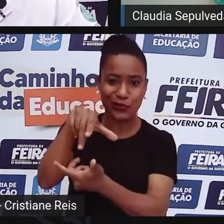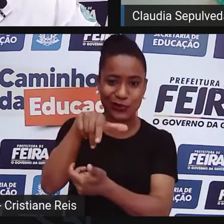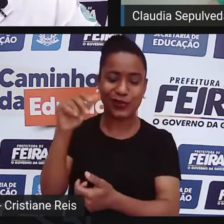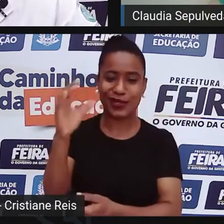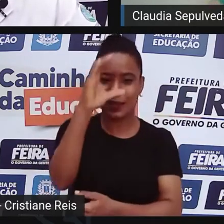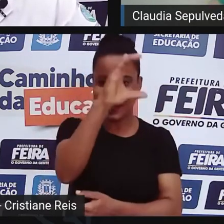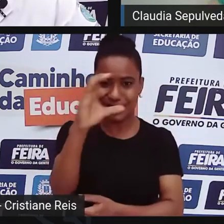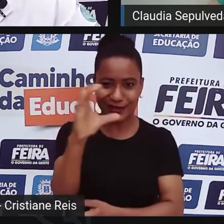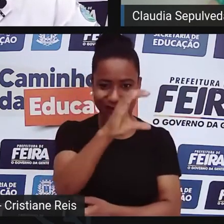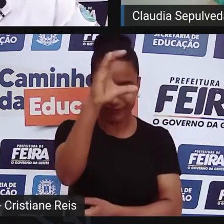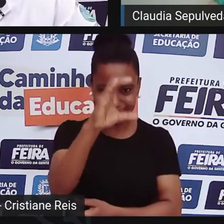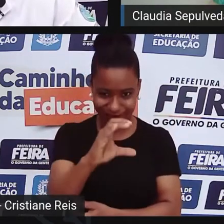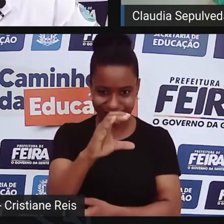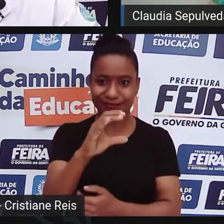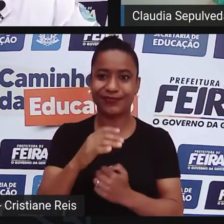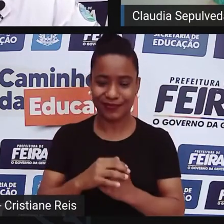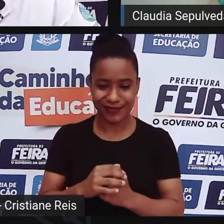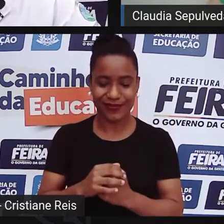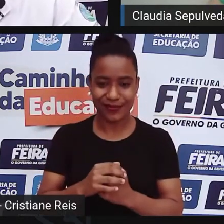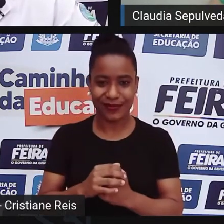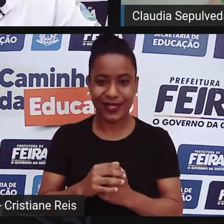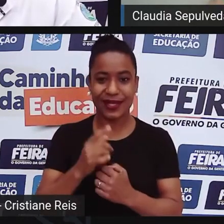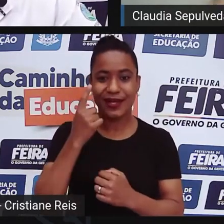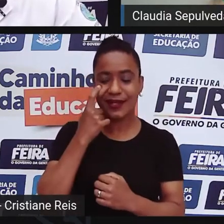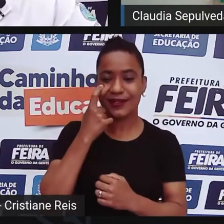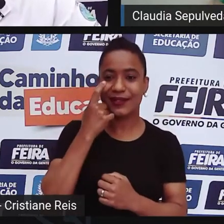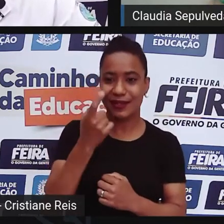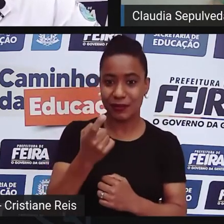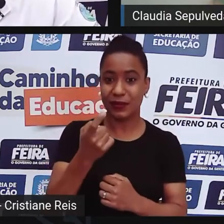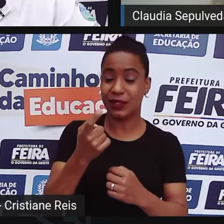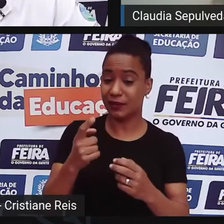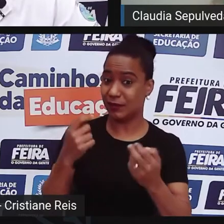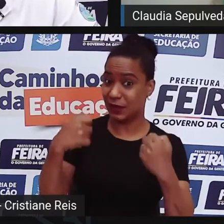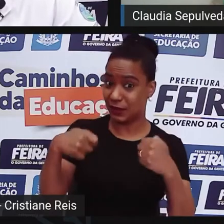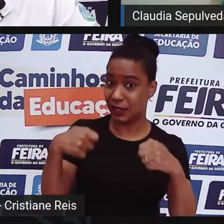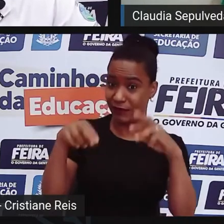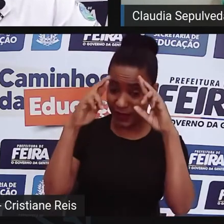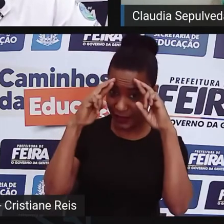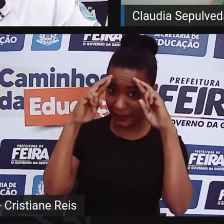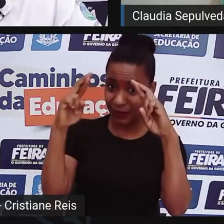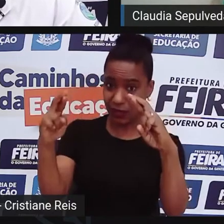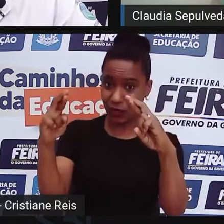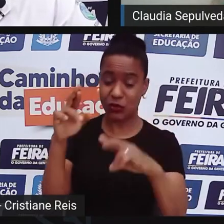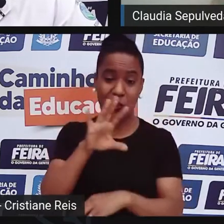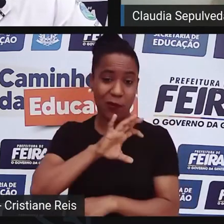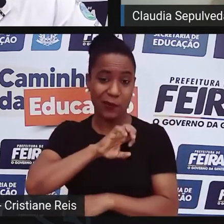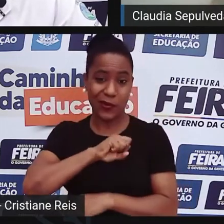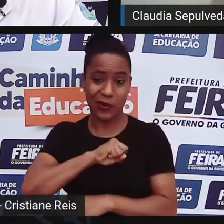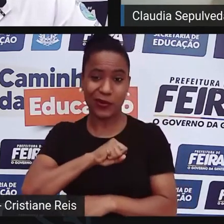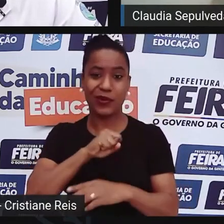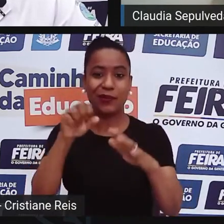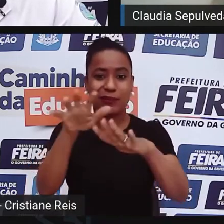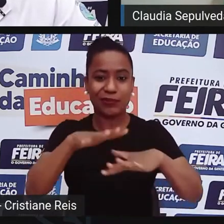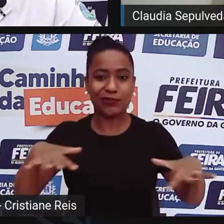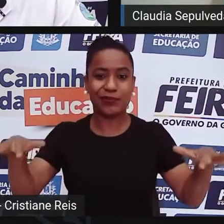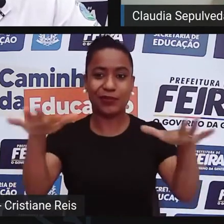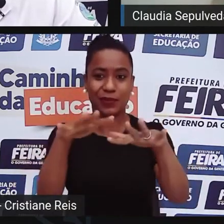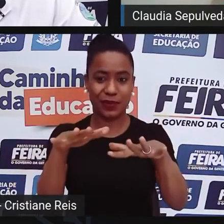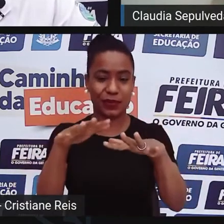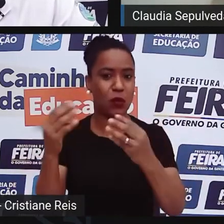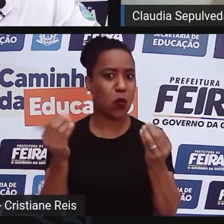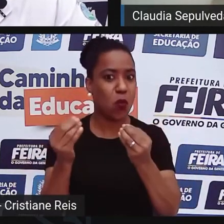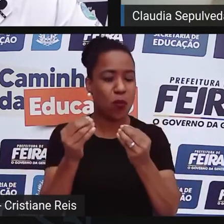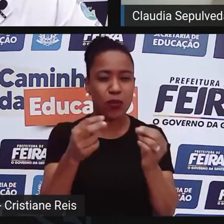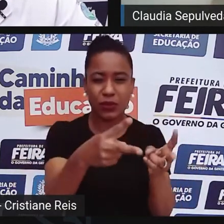eu animalizar, eu não respeitar o próximo, não amar todos os homens, porque como é que eu vou explorar um grupo